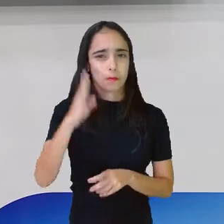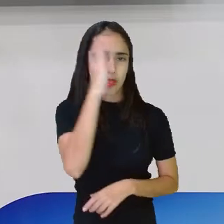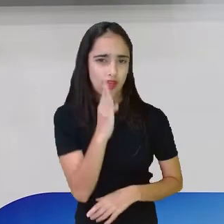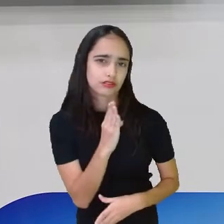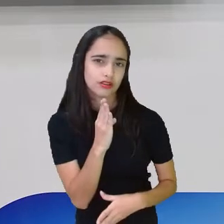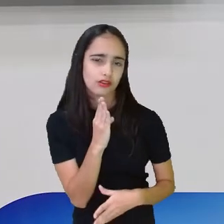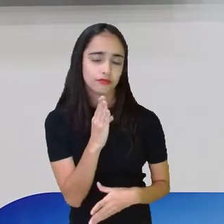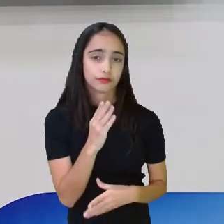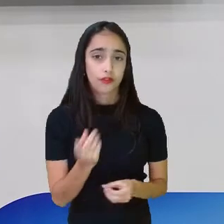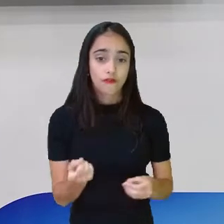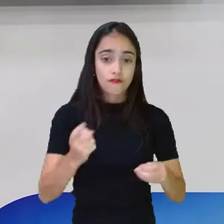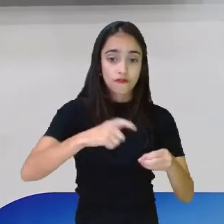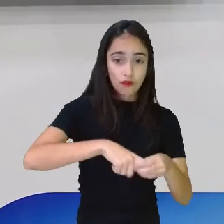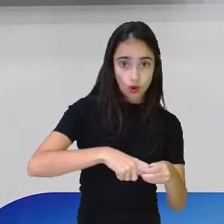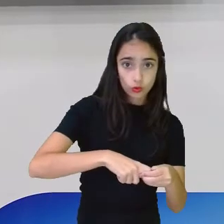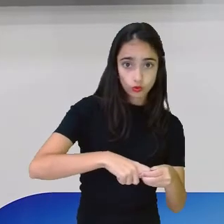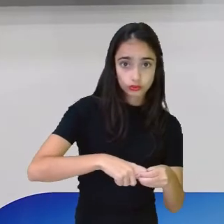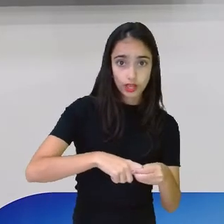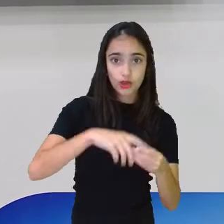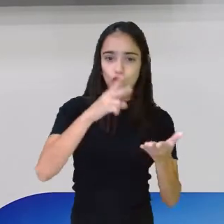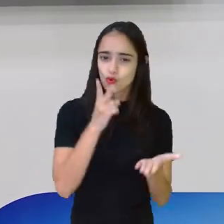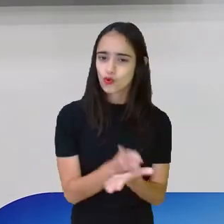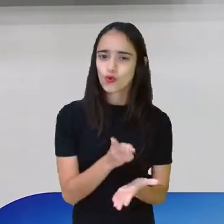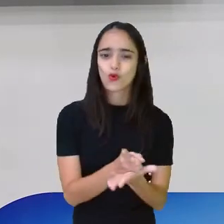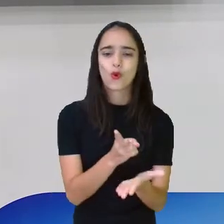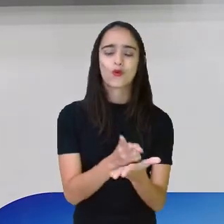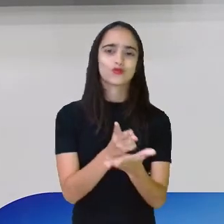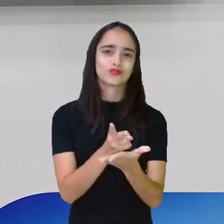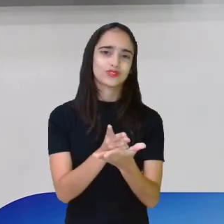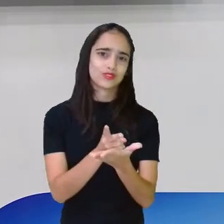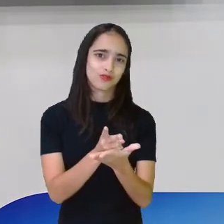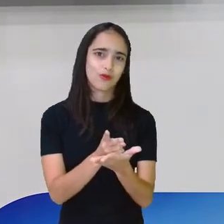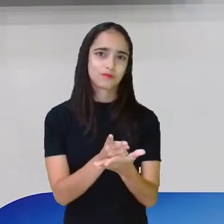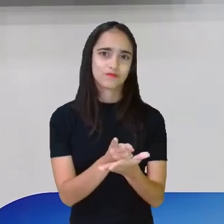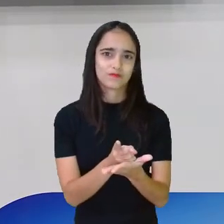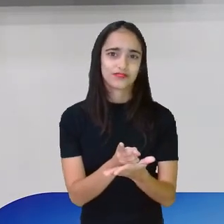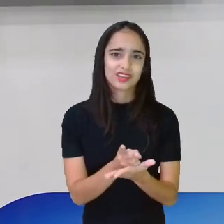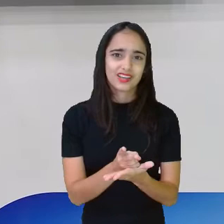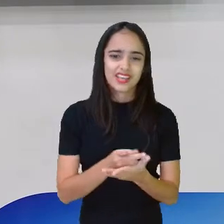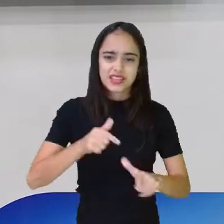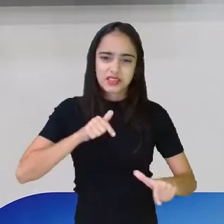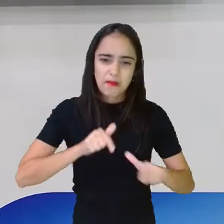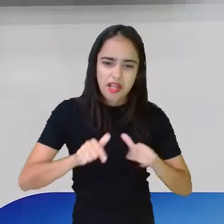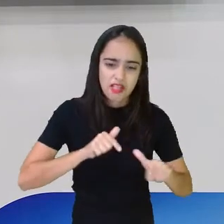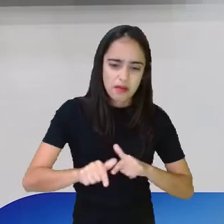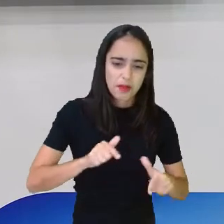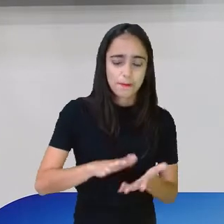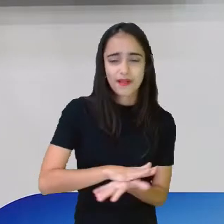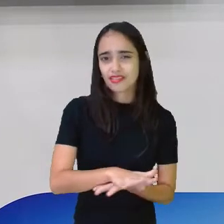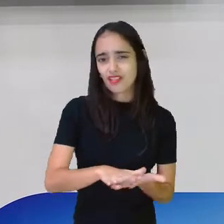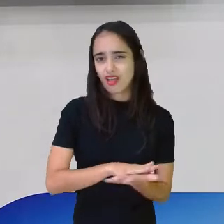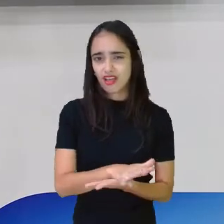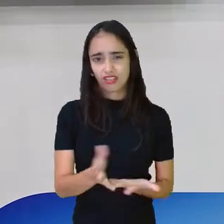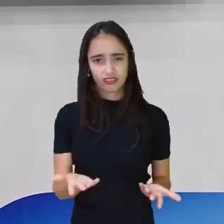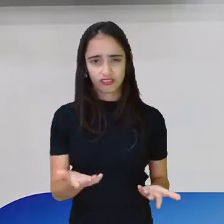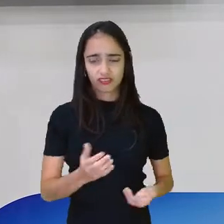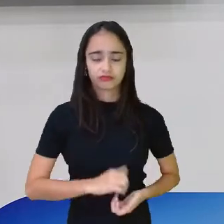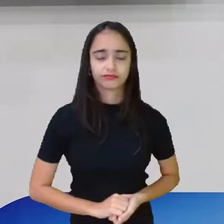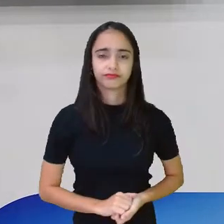país, permaneceram como escravos, ou seja, eles não ganharam a forria. Imagina a confusão que estava.